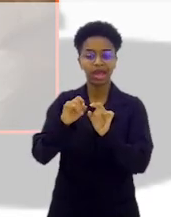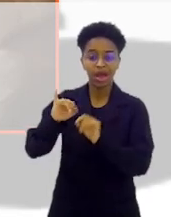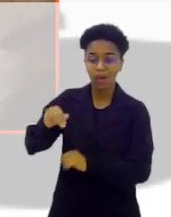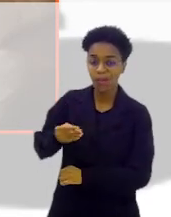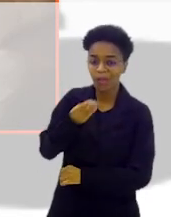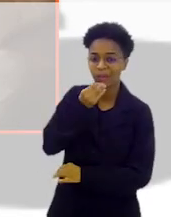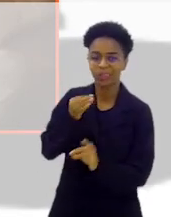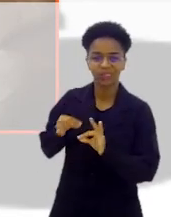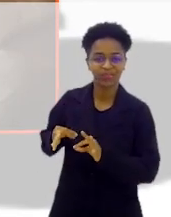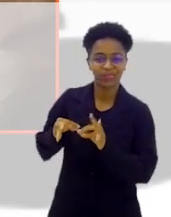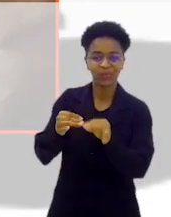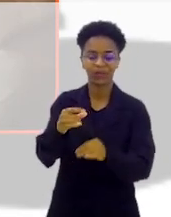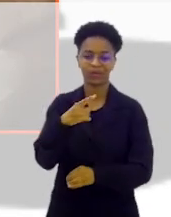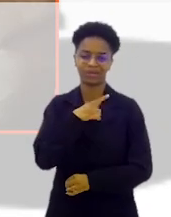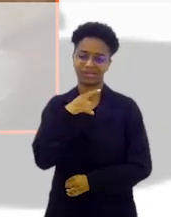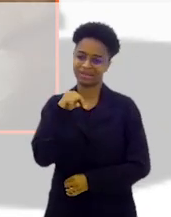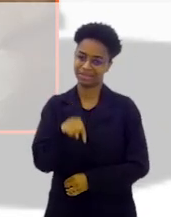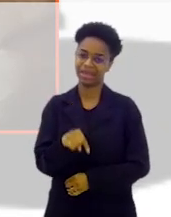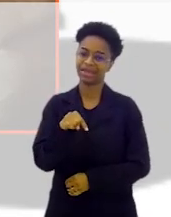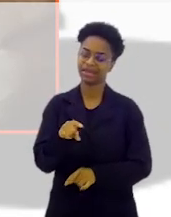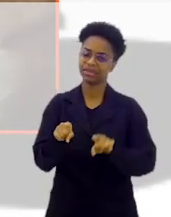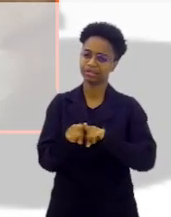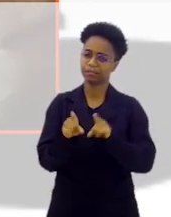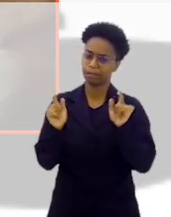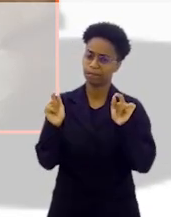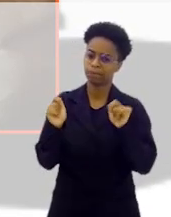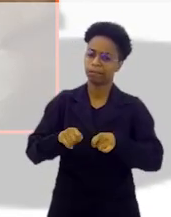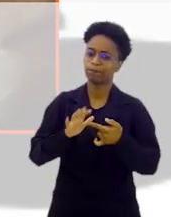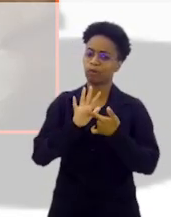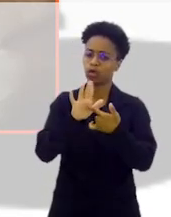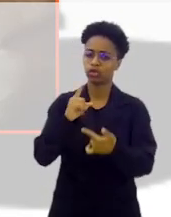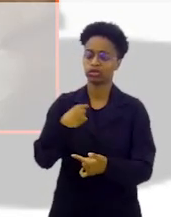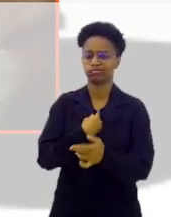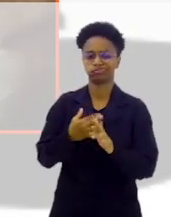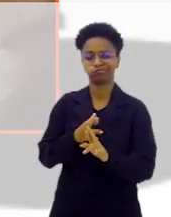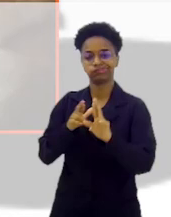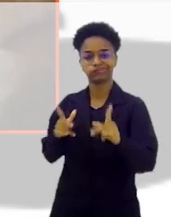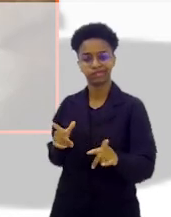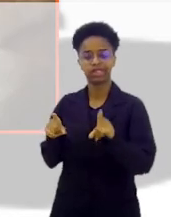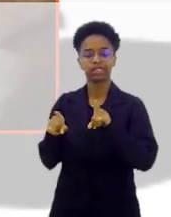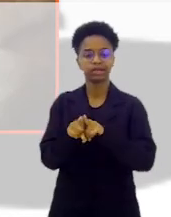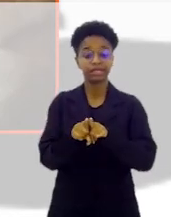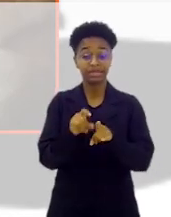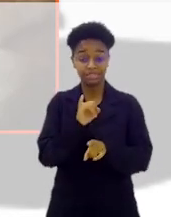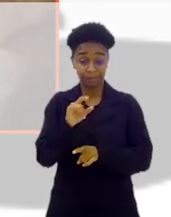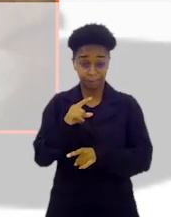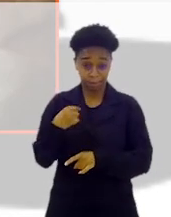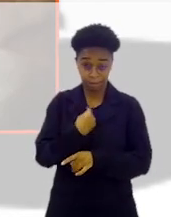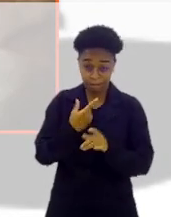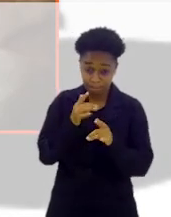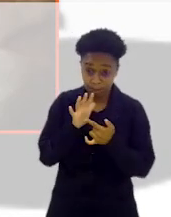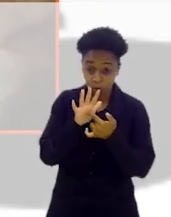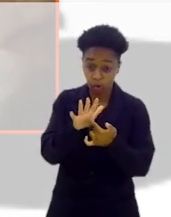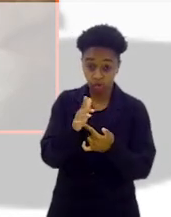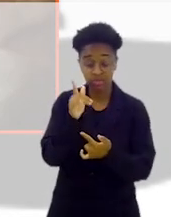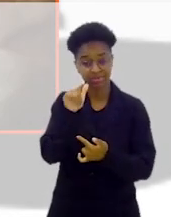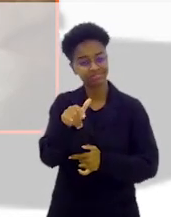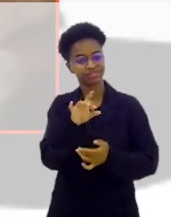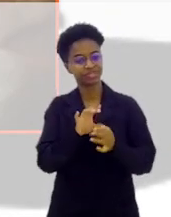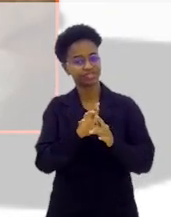as oportunidades que a gente está tendo de se diferenciar. E a gente se diferenciando, a gente